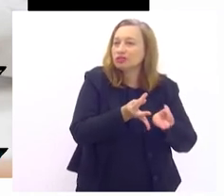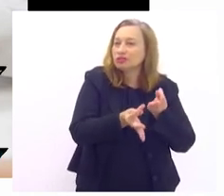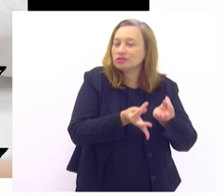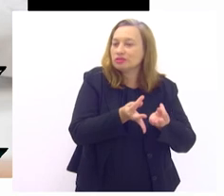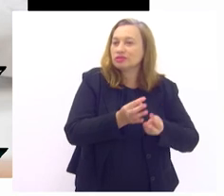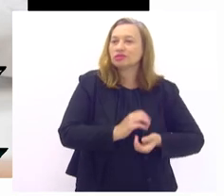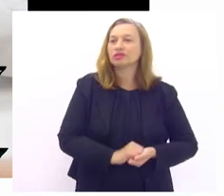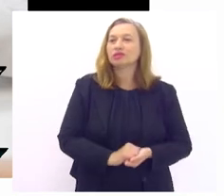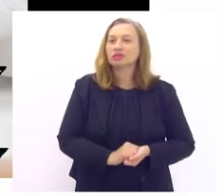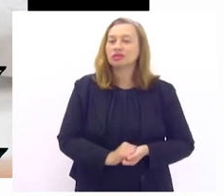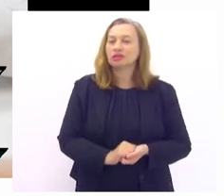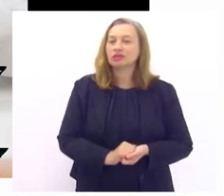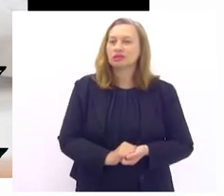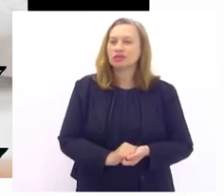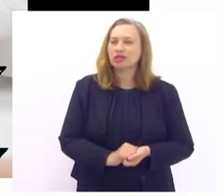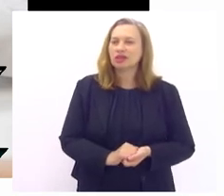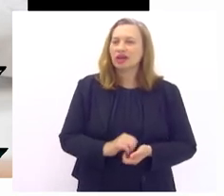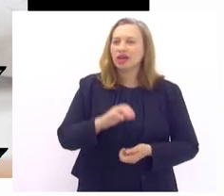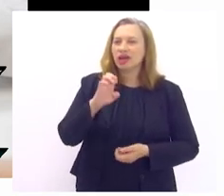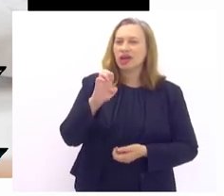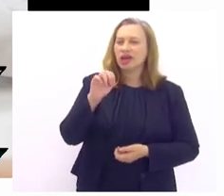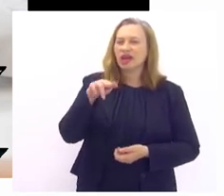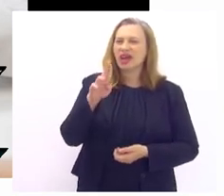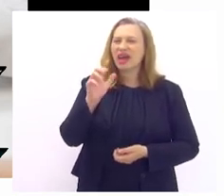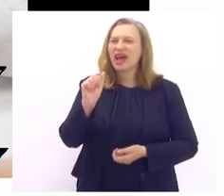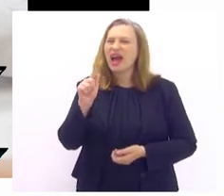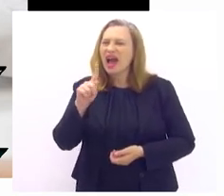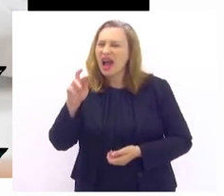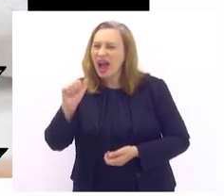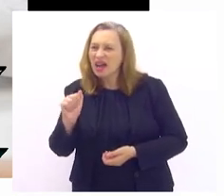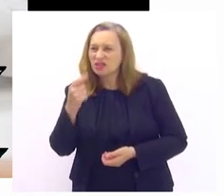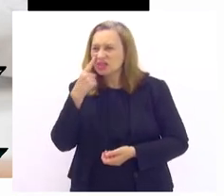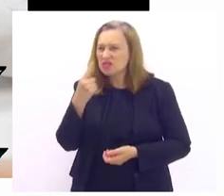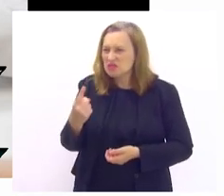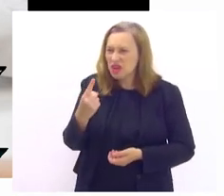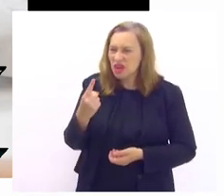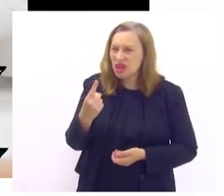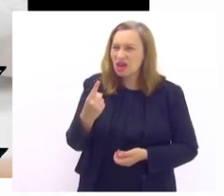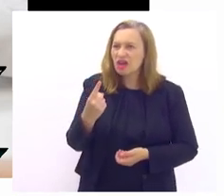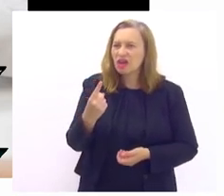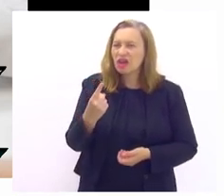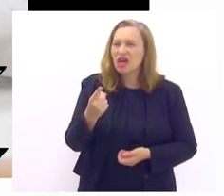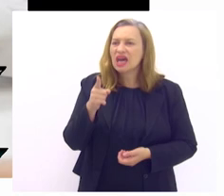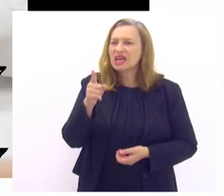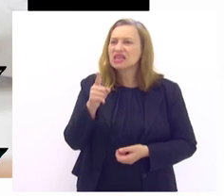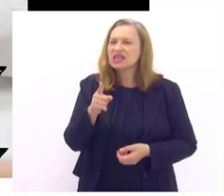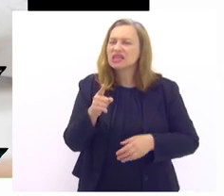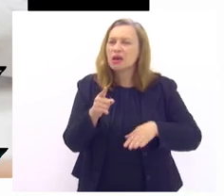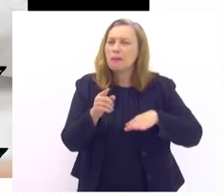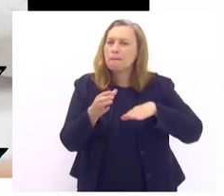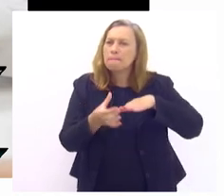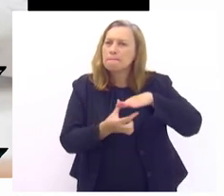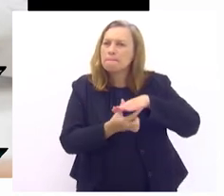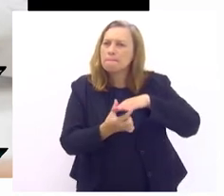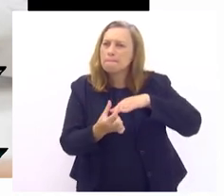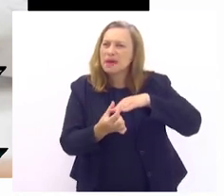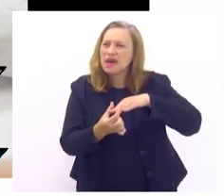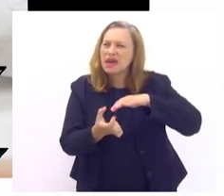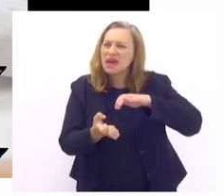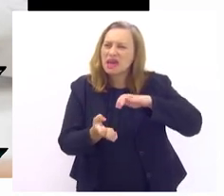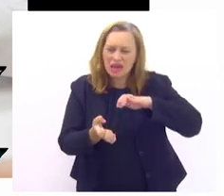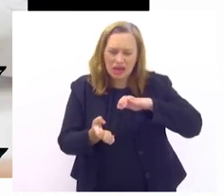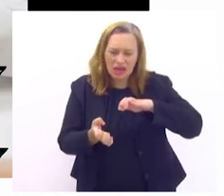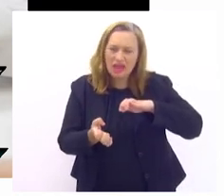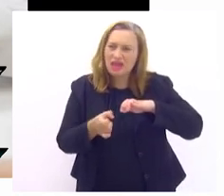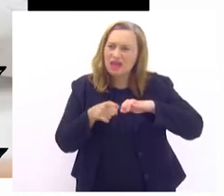sobre ali são dedos em garra se vocês puderem ver esse esse dedo esse pé ele está totalmente